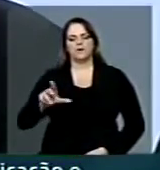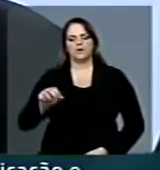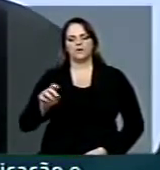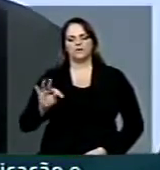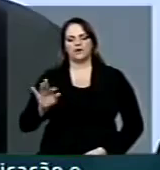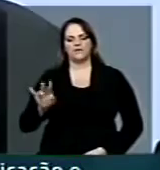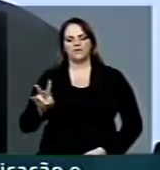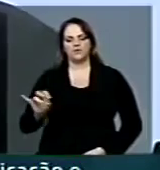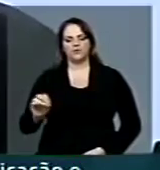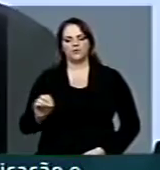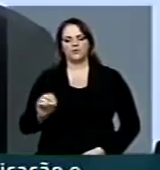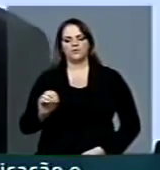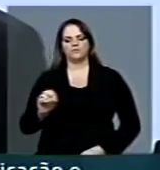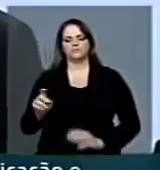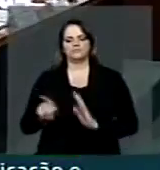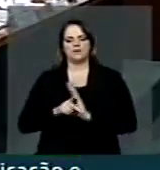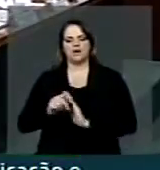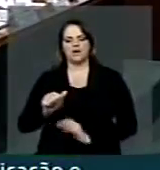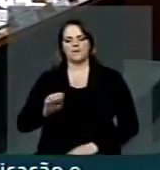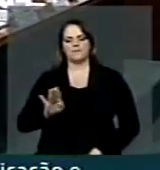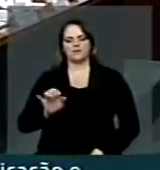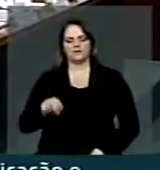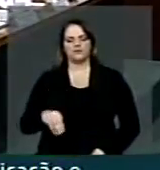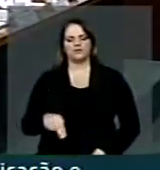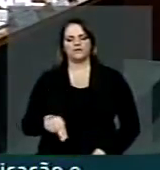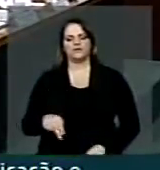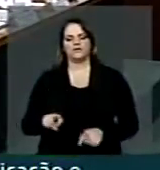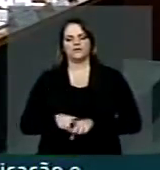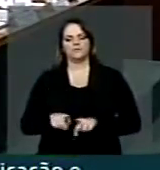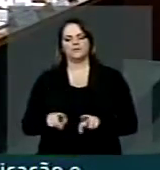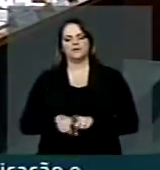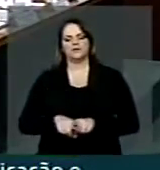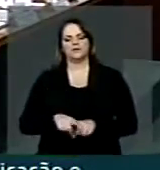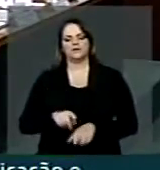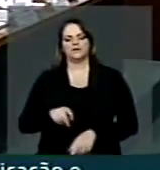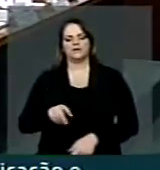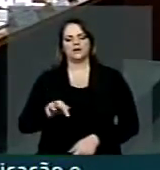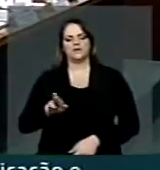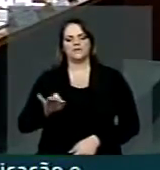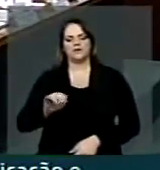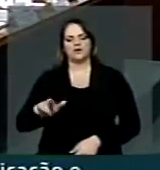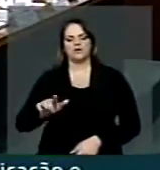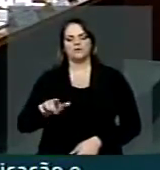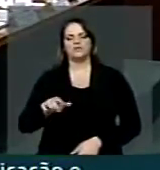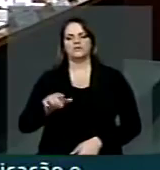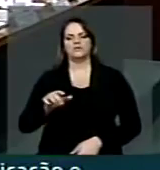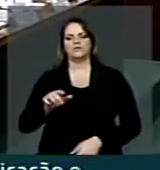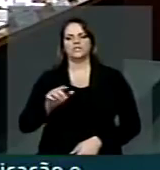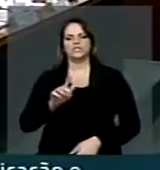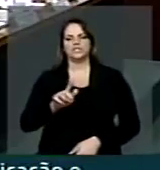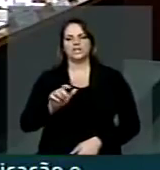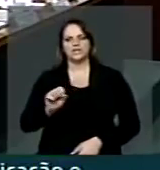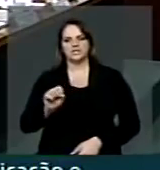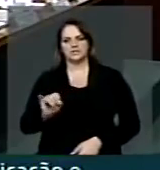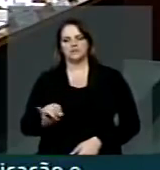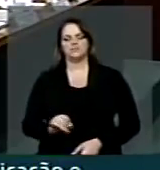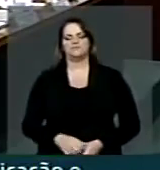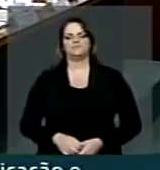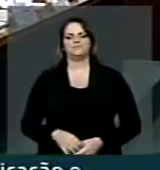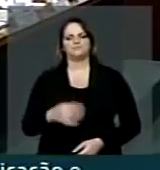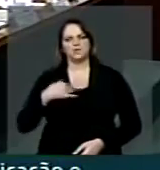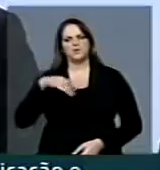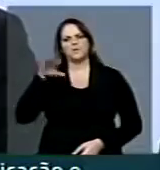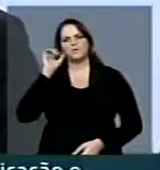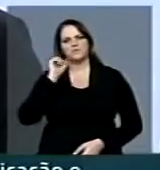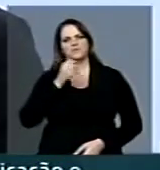também o senhor Rafael Mandarino, do GSI. Eu vi atentamente todas as exposições e